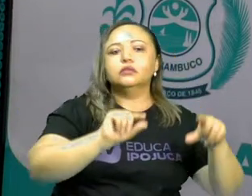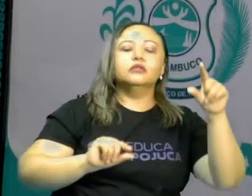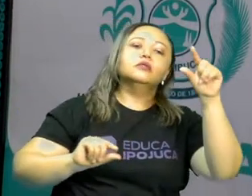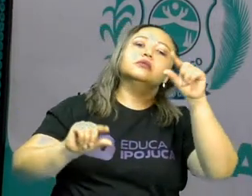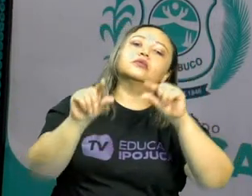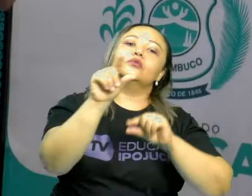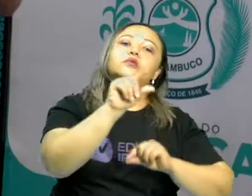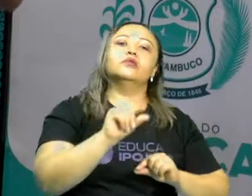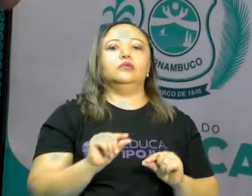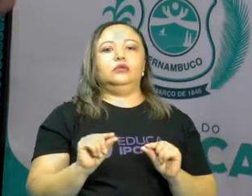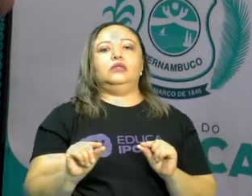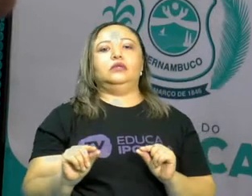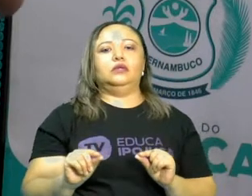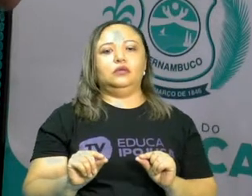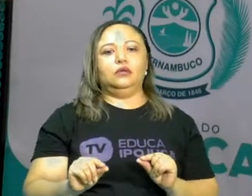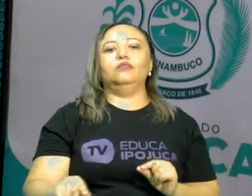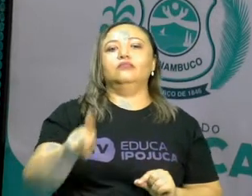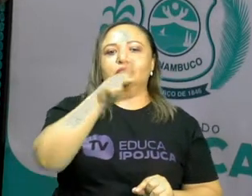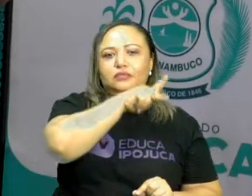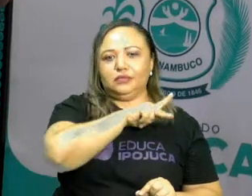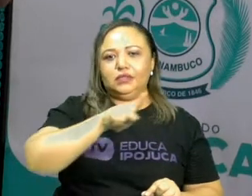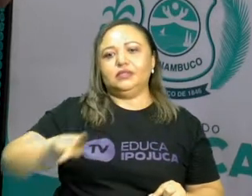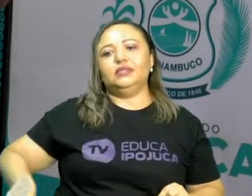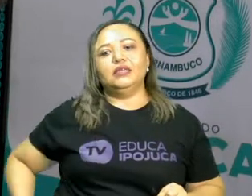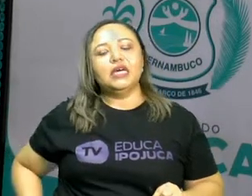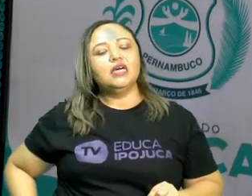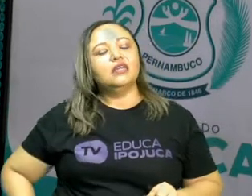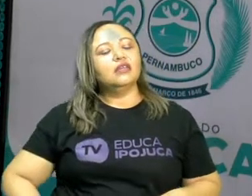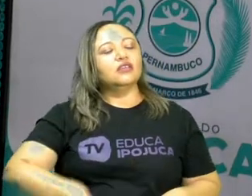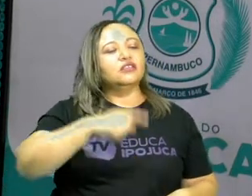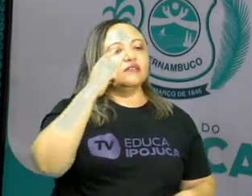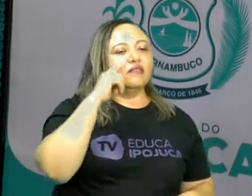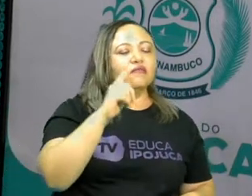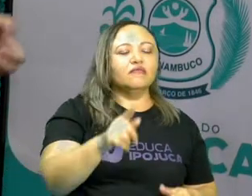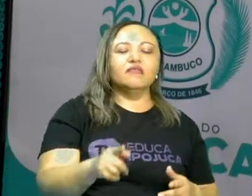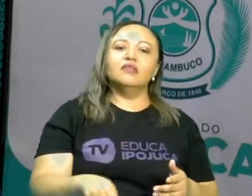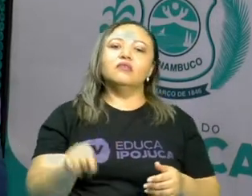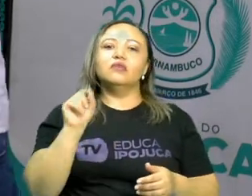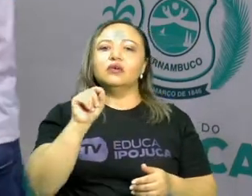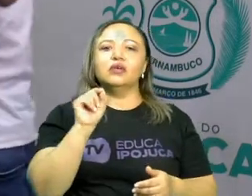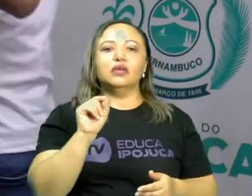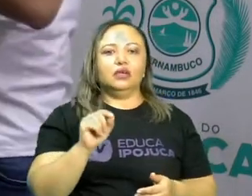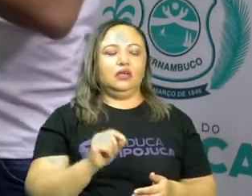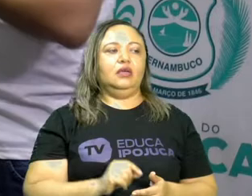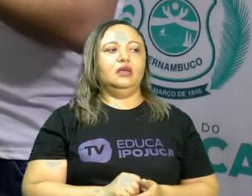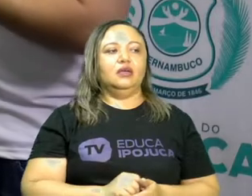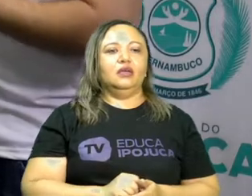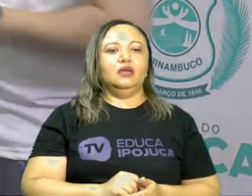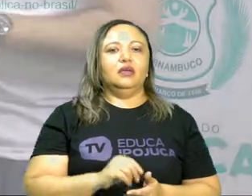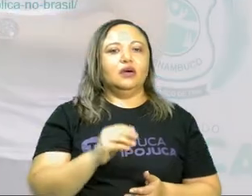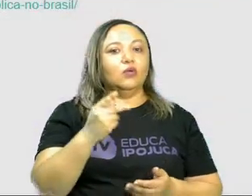que foi o processo que levou a proclamação da república. Vamos lá então? Vamos lá.